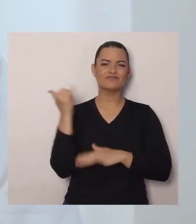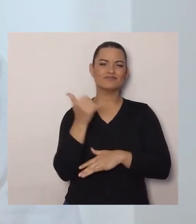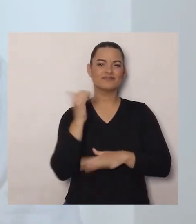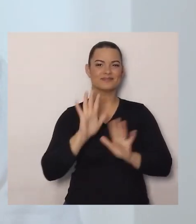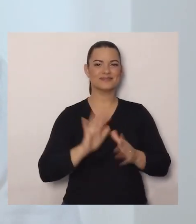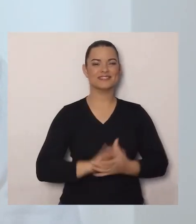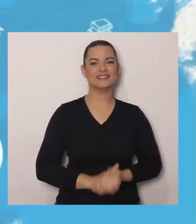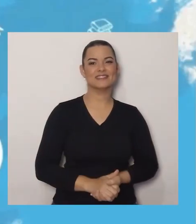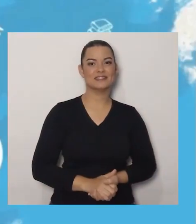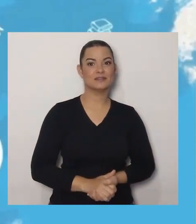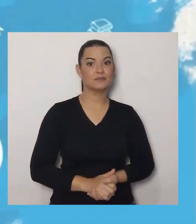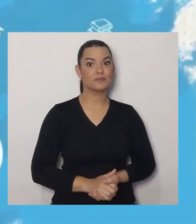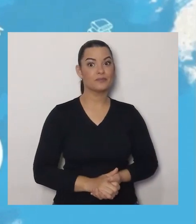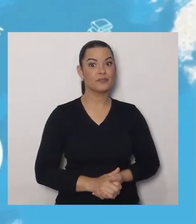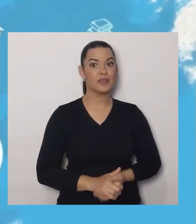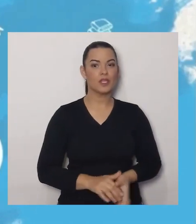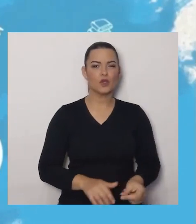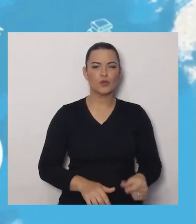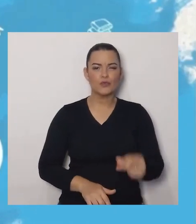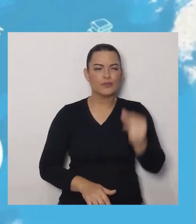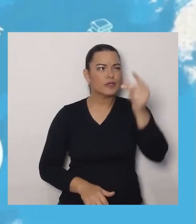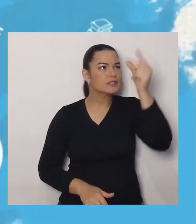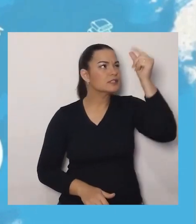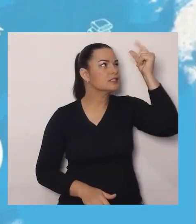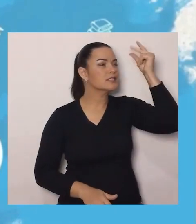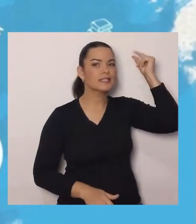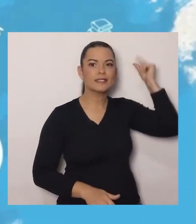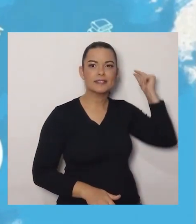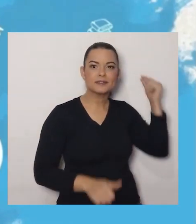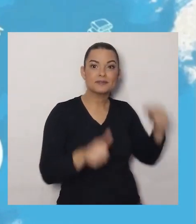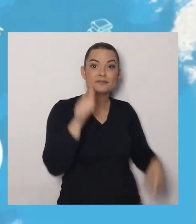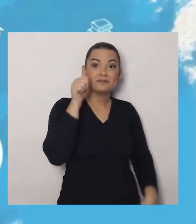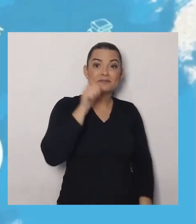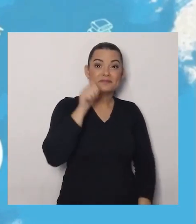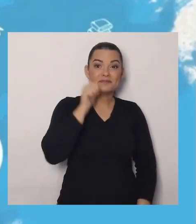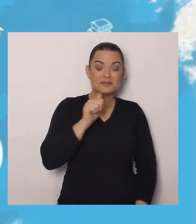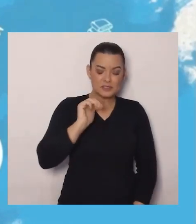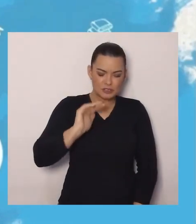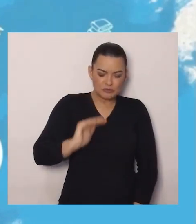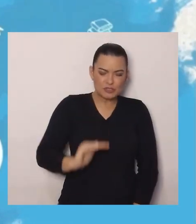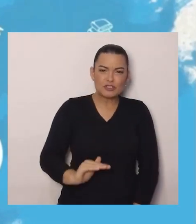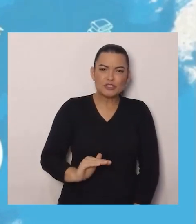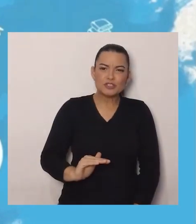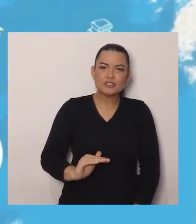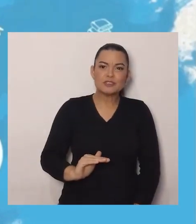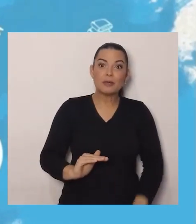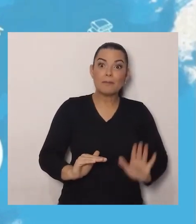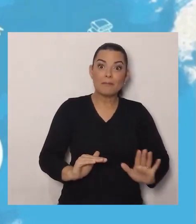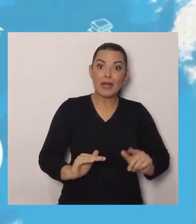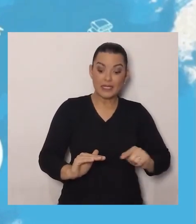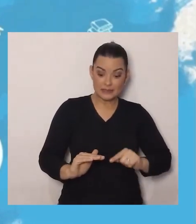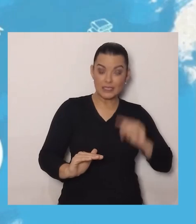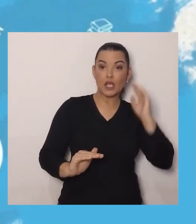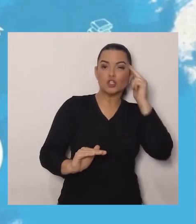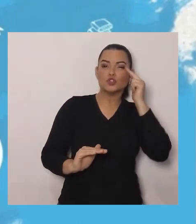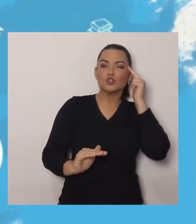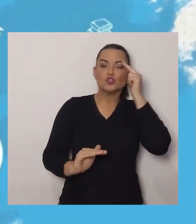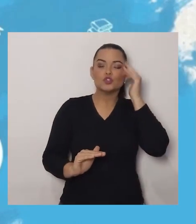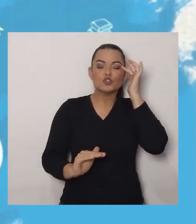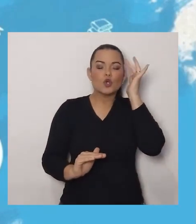deixar ele falar. Era uma vez... Era menina pequena. Mas ela sonhava grande.